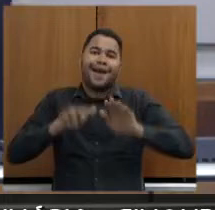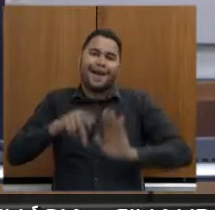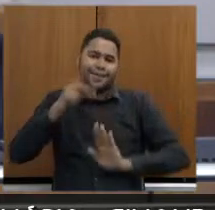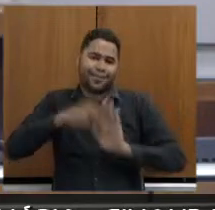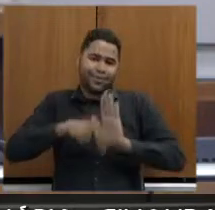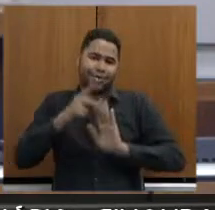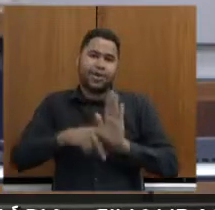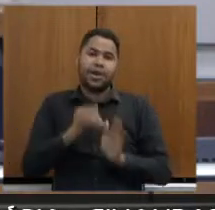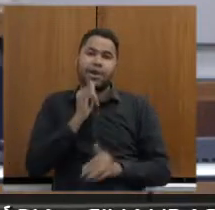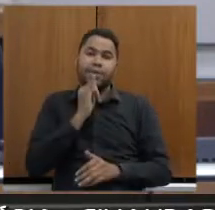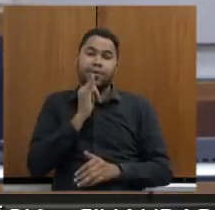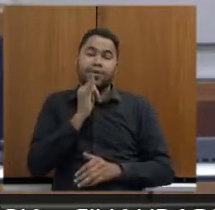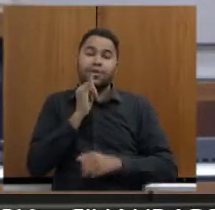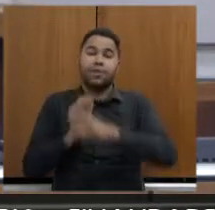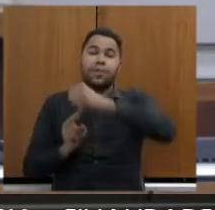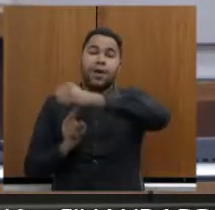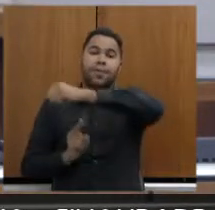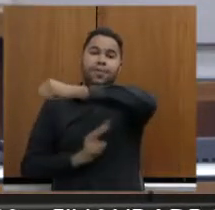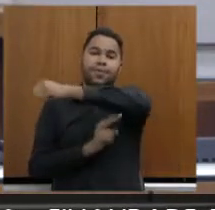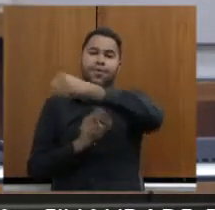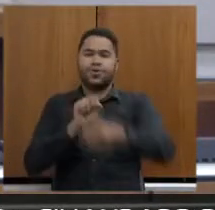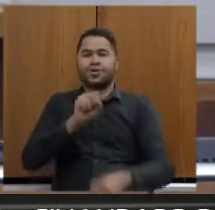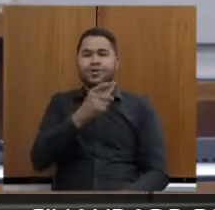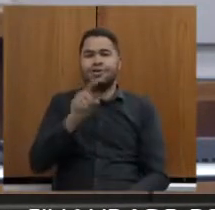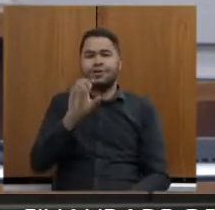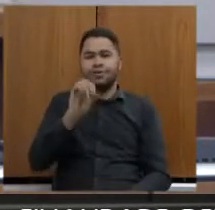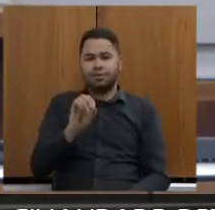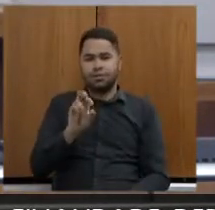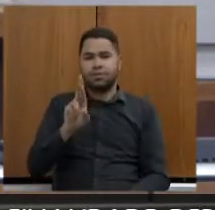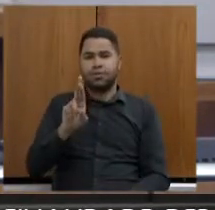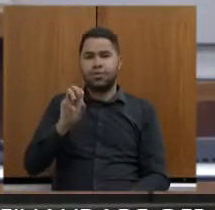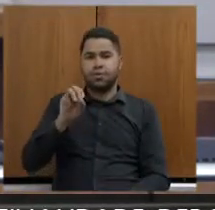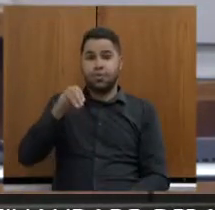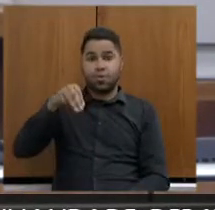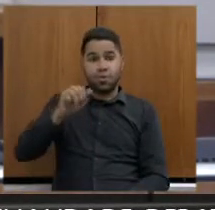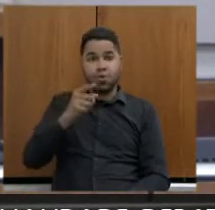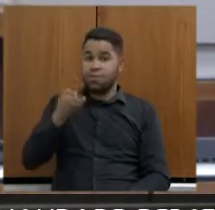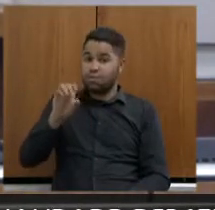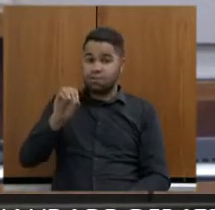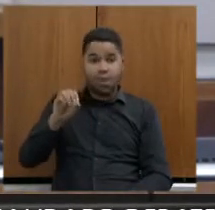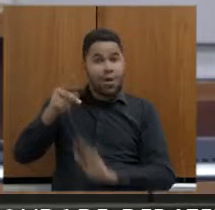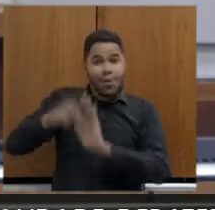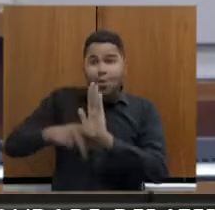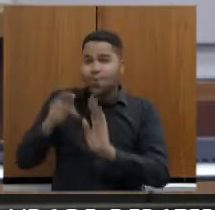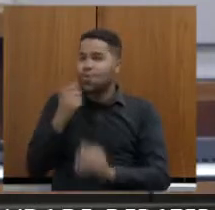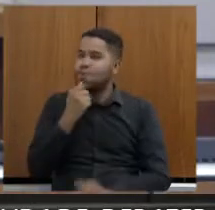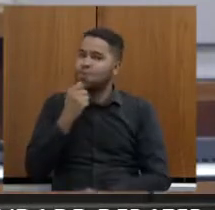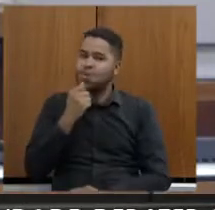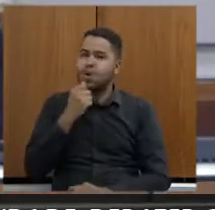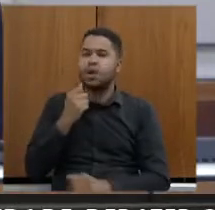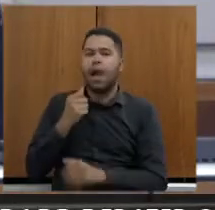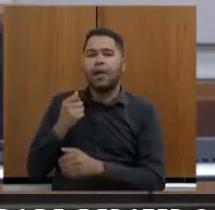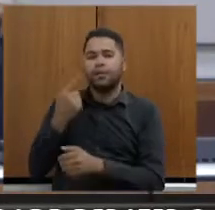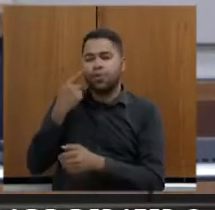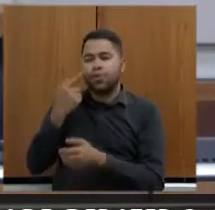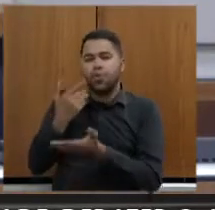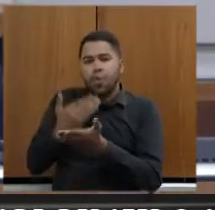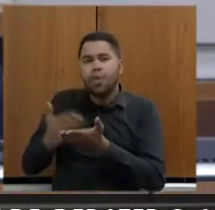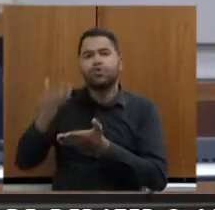Eu cito aqui, por exemplo, a ponte de São Romão, uma ponte que não tinha projeto e que a gente teve que contratar o projeto.